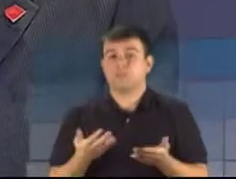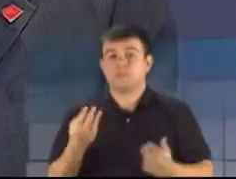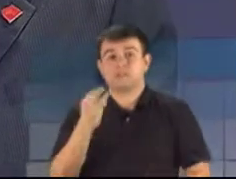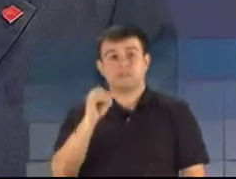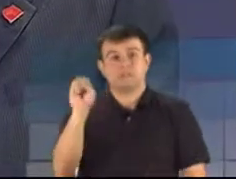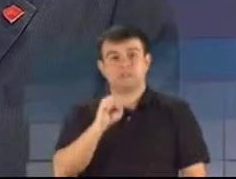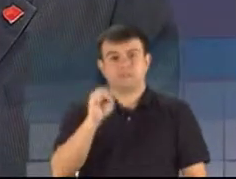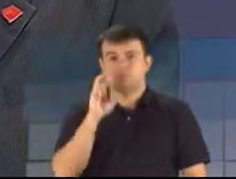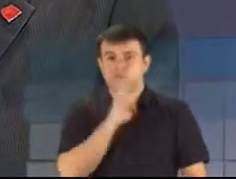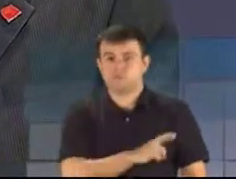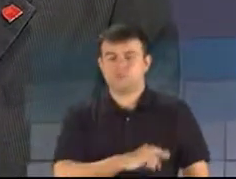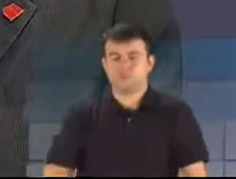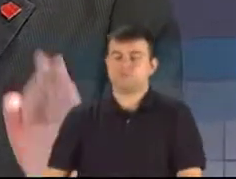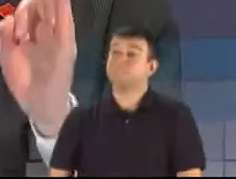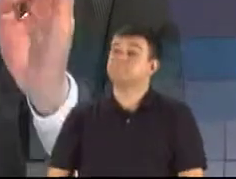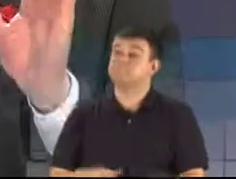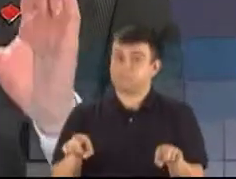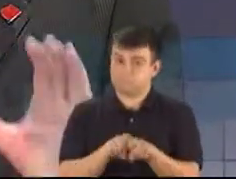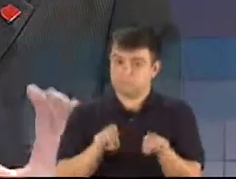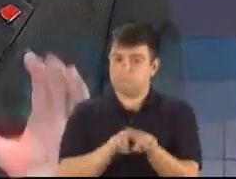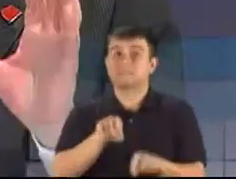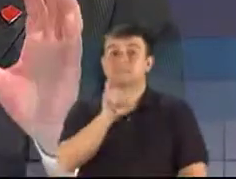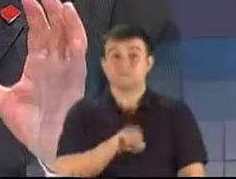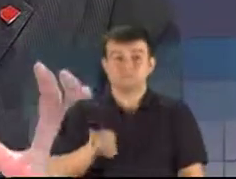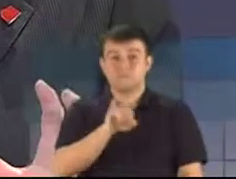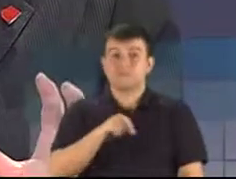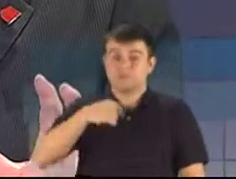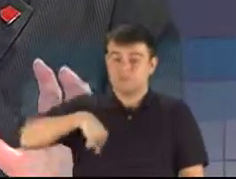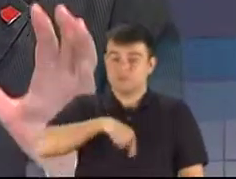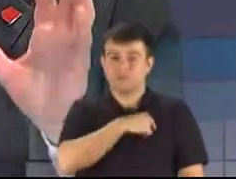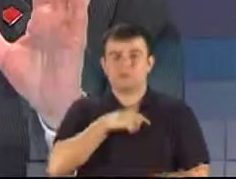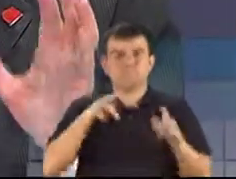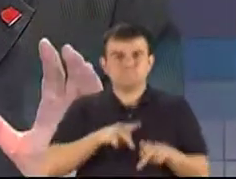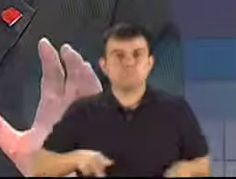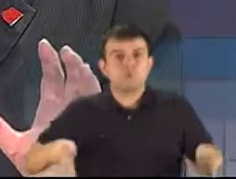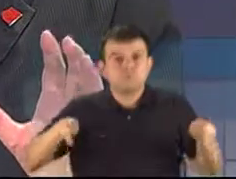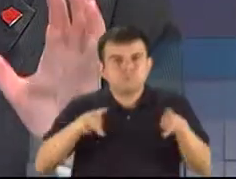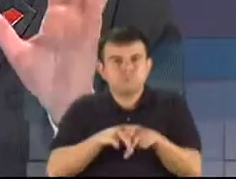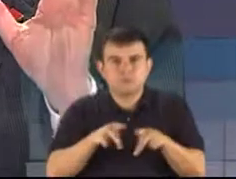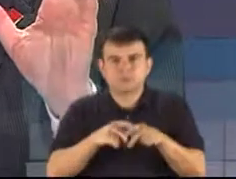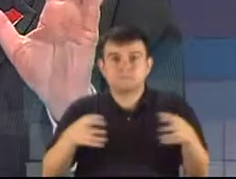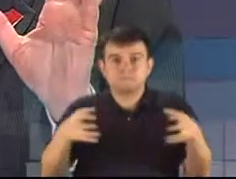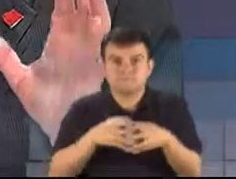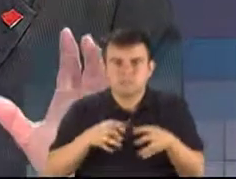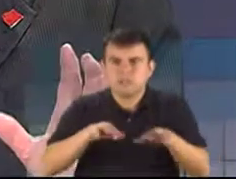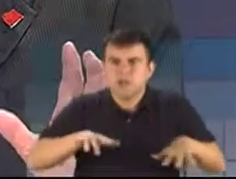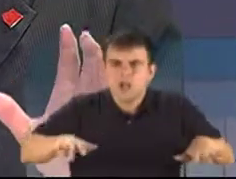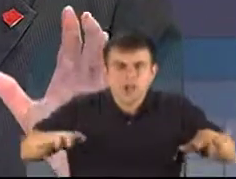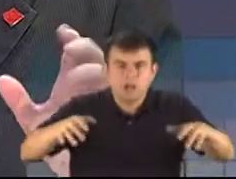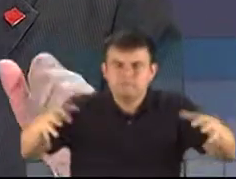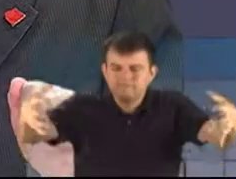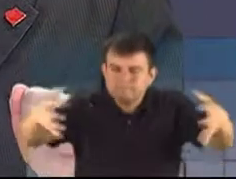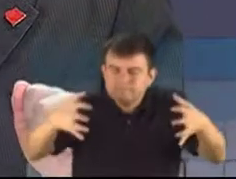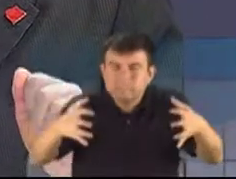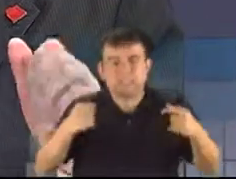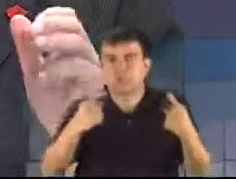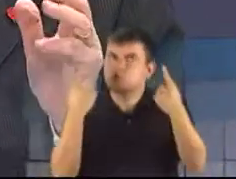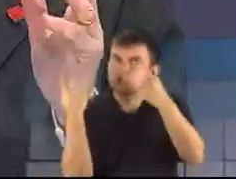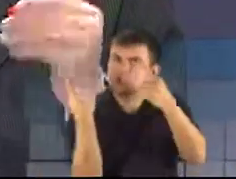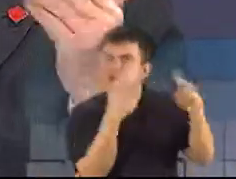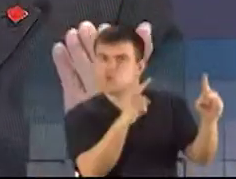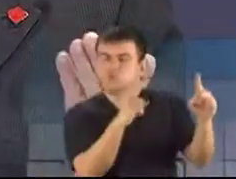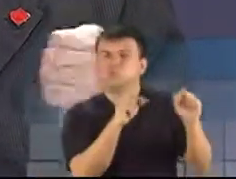nós devemos fazer também é juntar forças populares que se oponham com esta verdadeira sangria que está fazendo